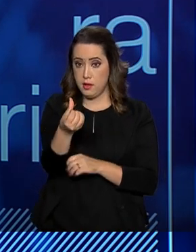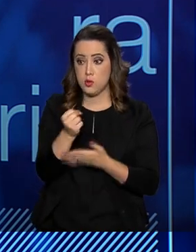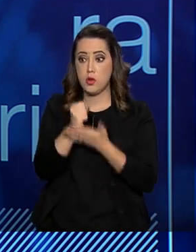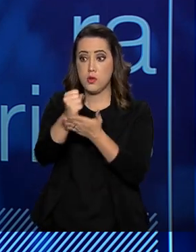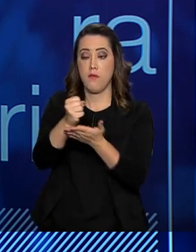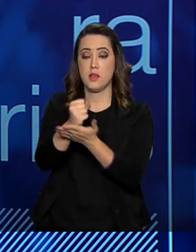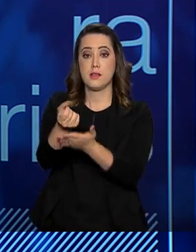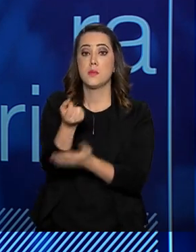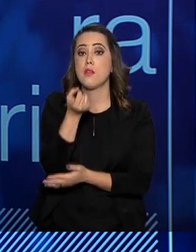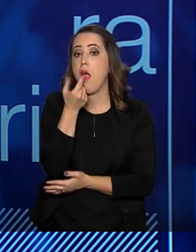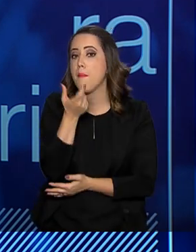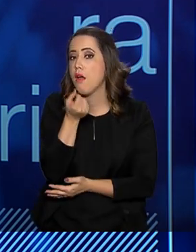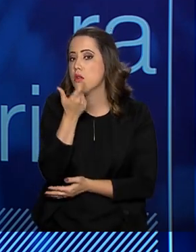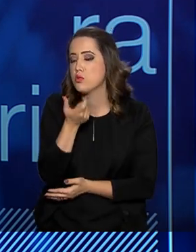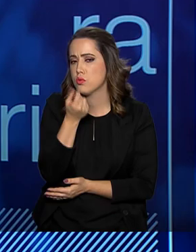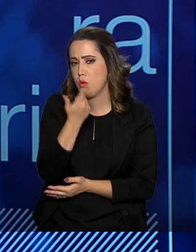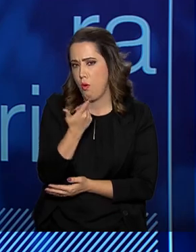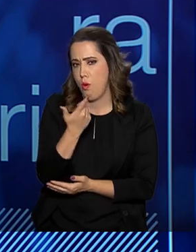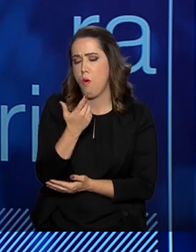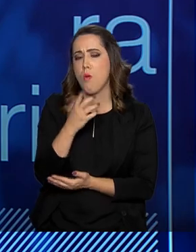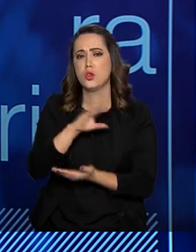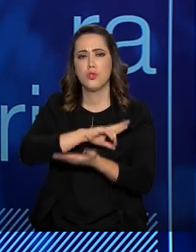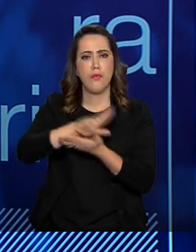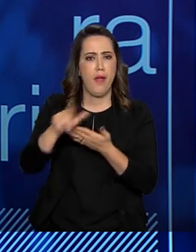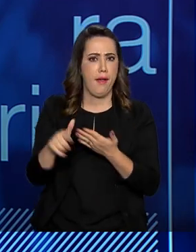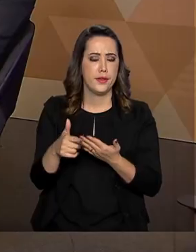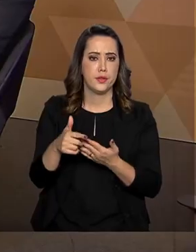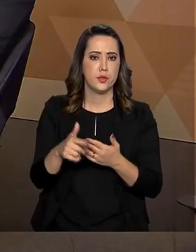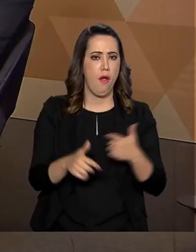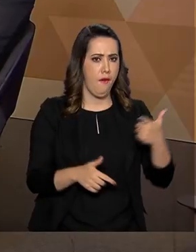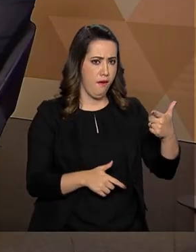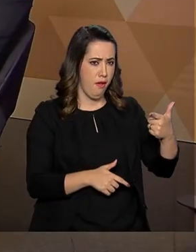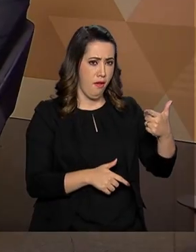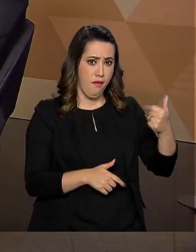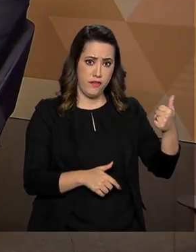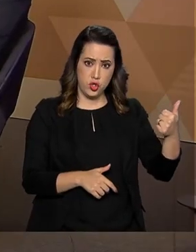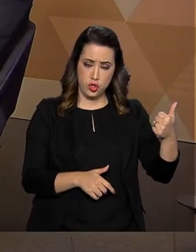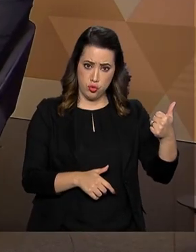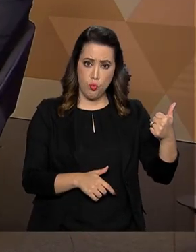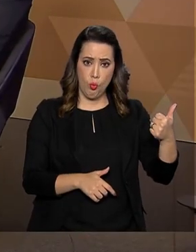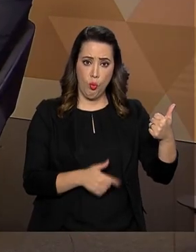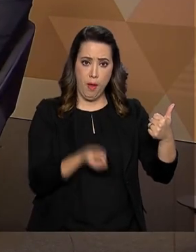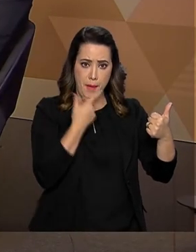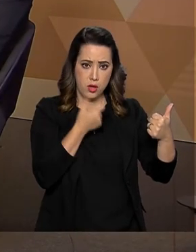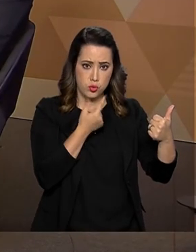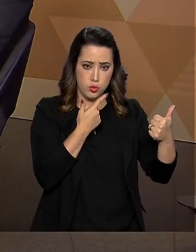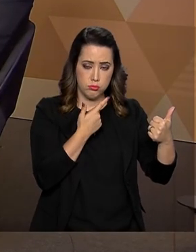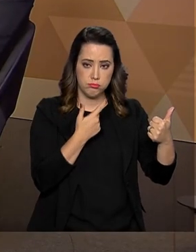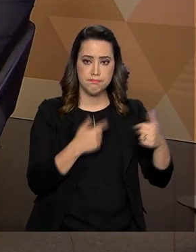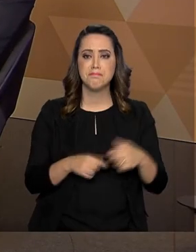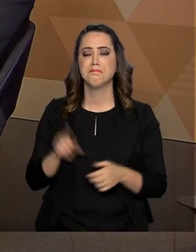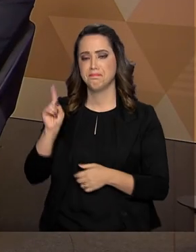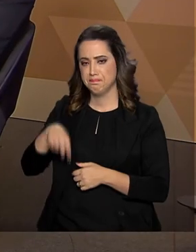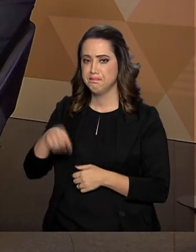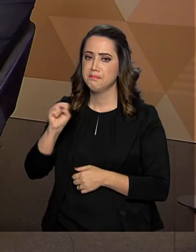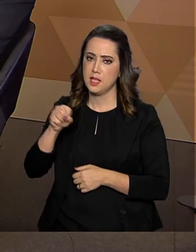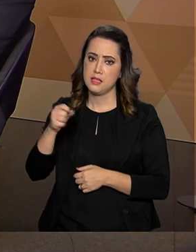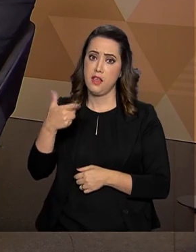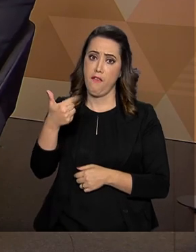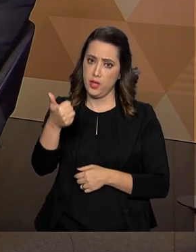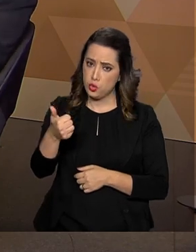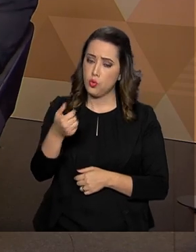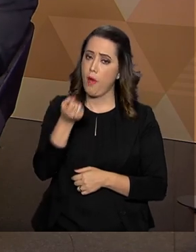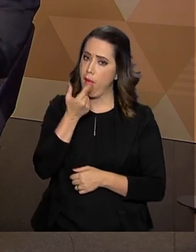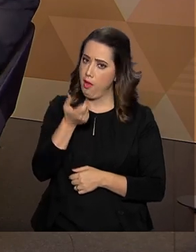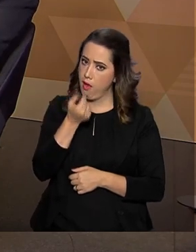coquetel, um tratamento que envolve várias drogas. São 21 medicamentos. São 21 medicamentos. Nós estamos com eles cada vez mais